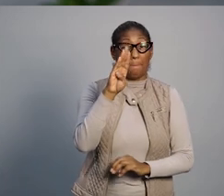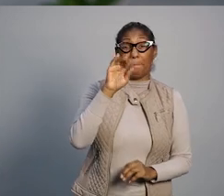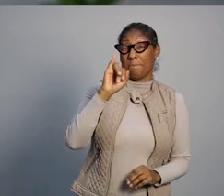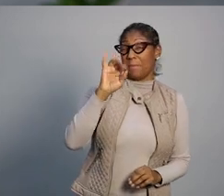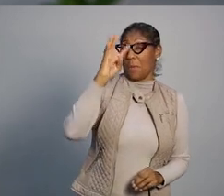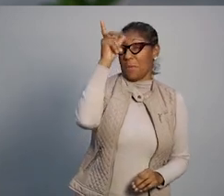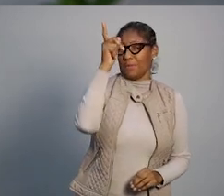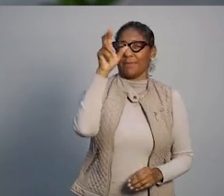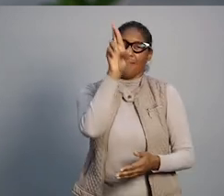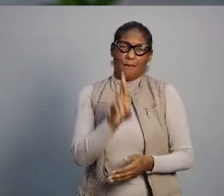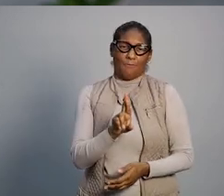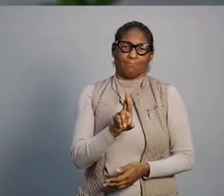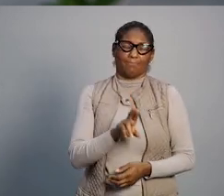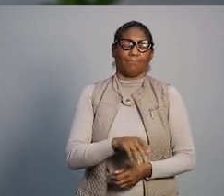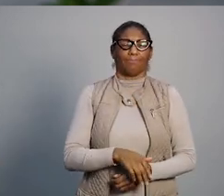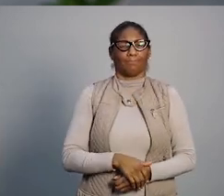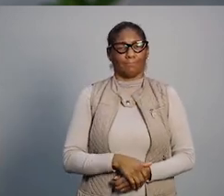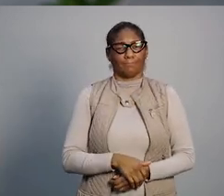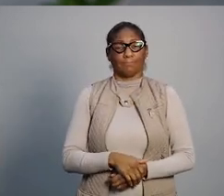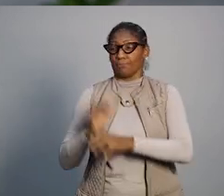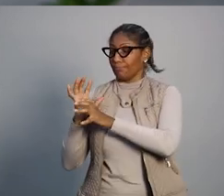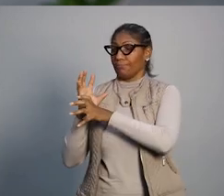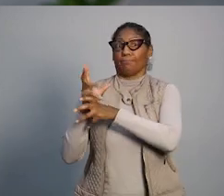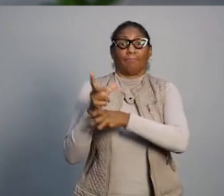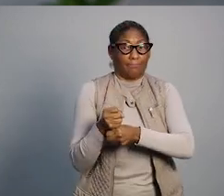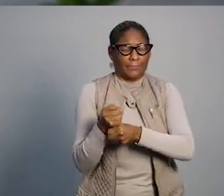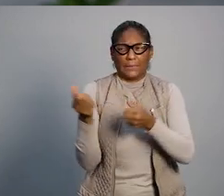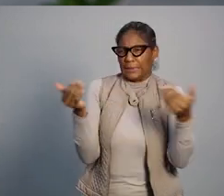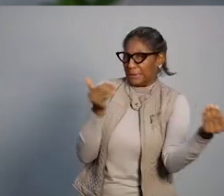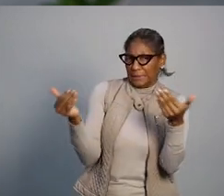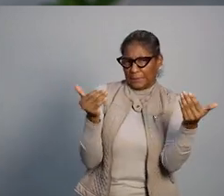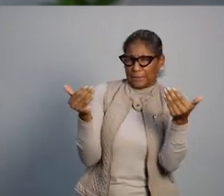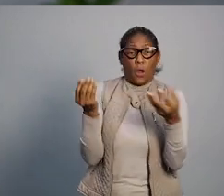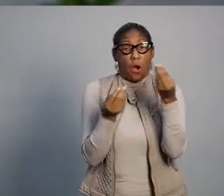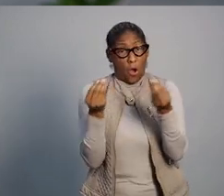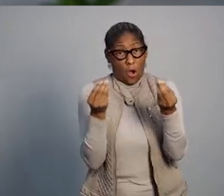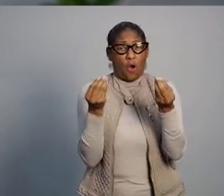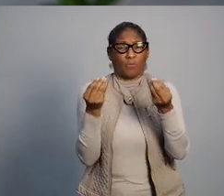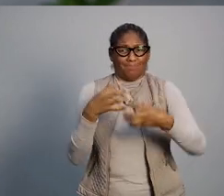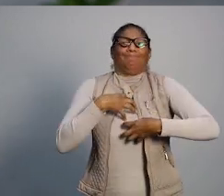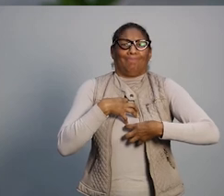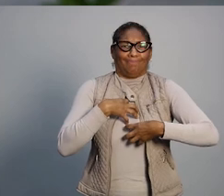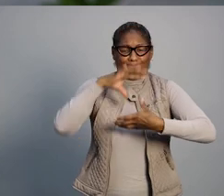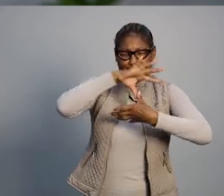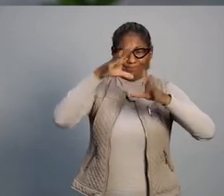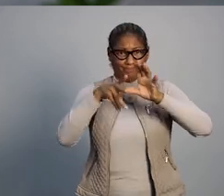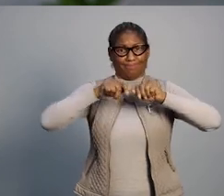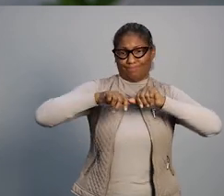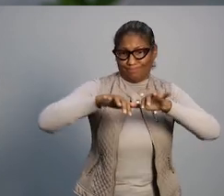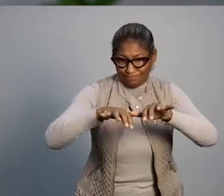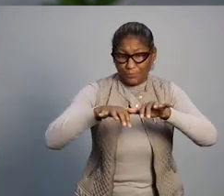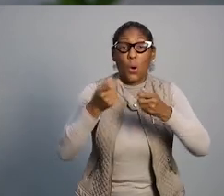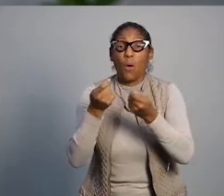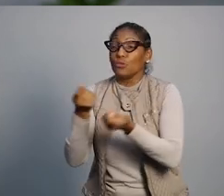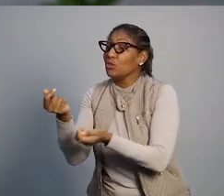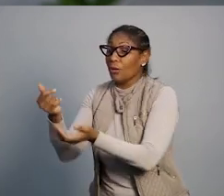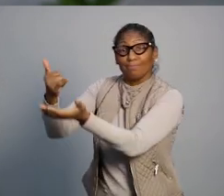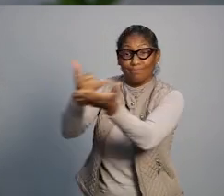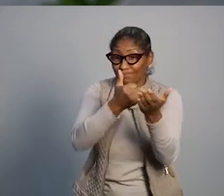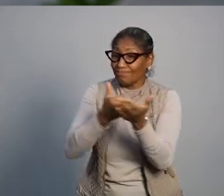previsto em R 7,9 bilhões, resultado de um cenário de incertezas dos impactos